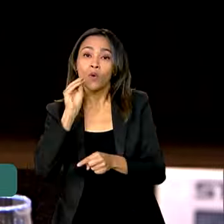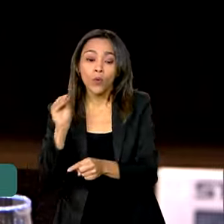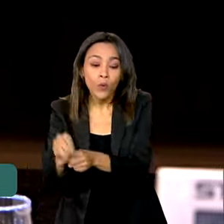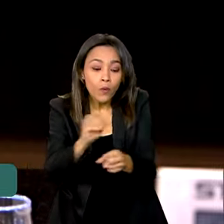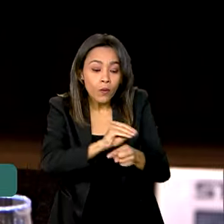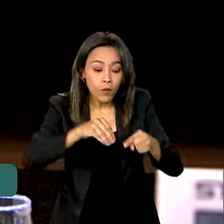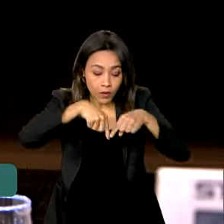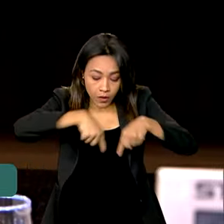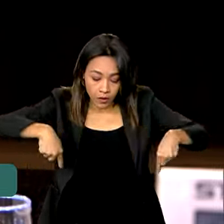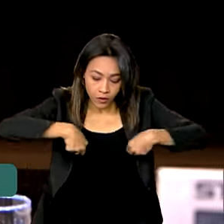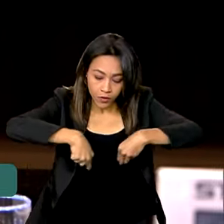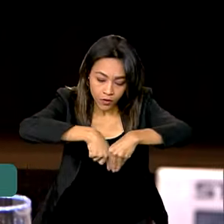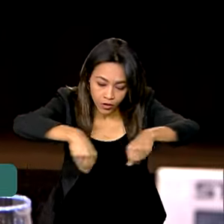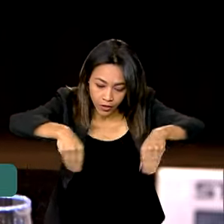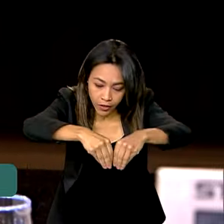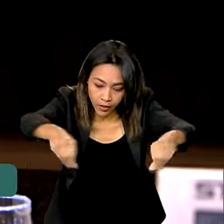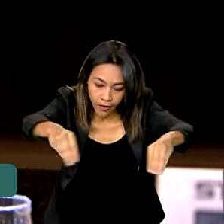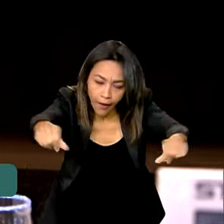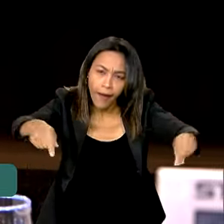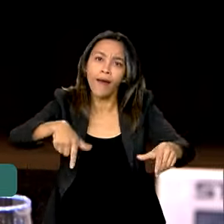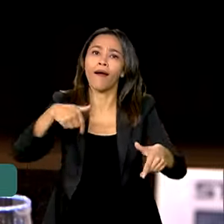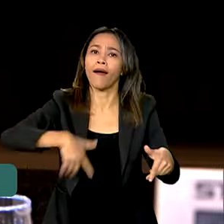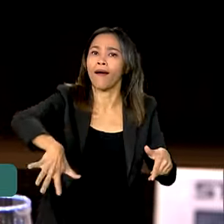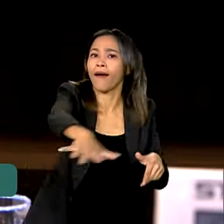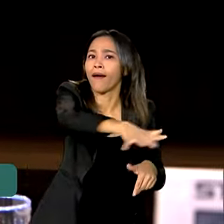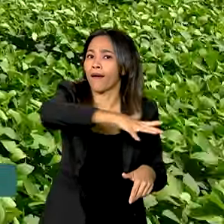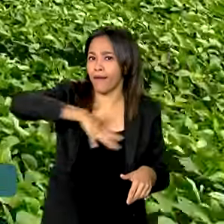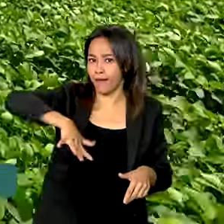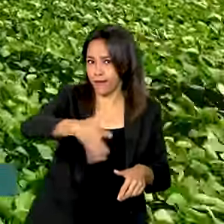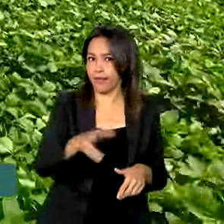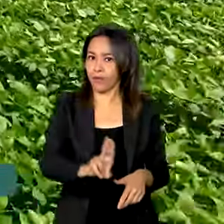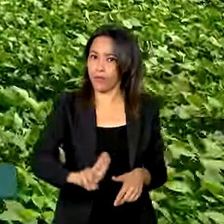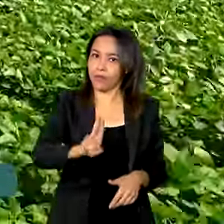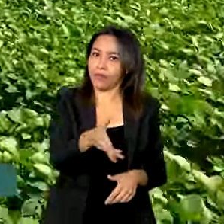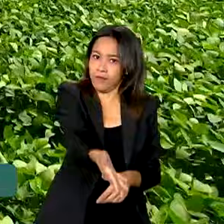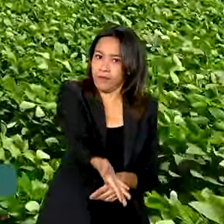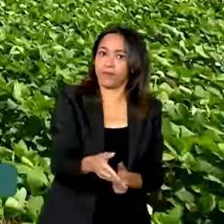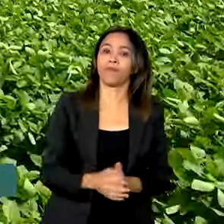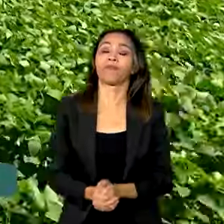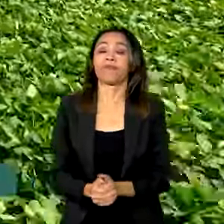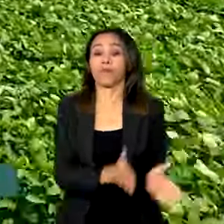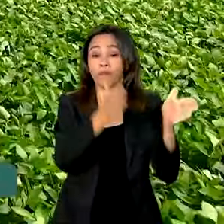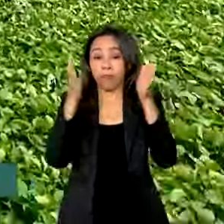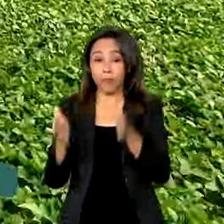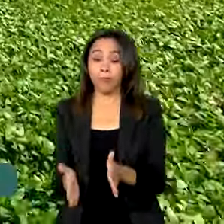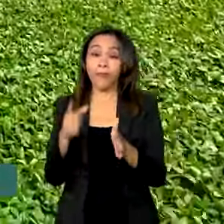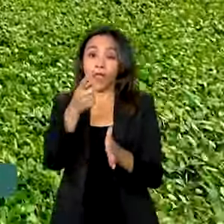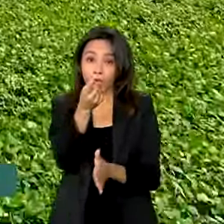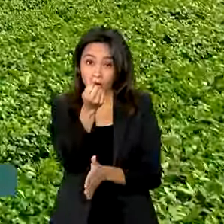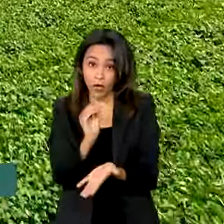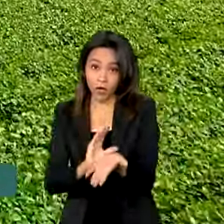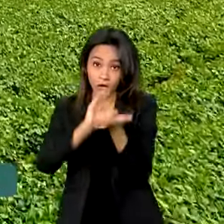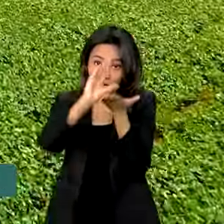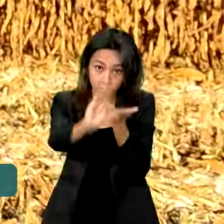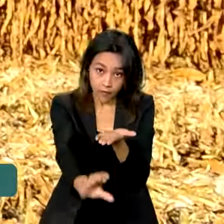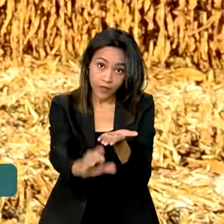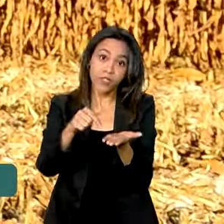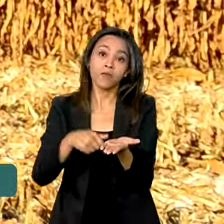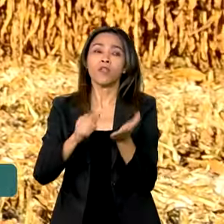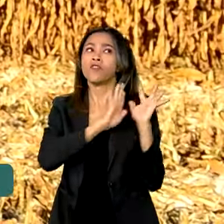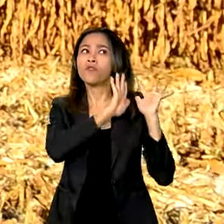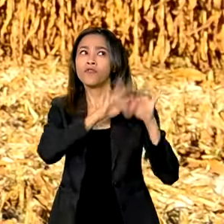permanente, você faz restauração de área degradada. Os investimentos do Plano Safra, encerrado em junho,